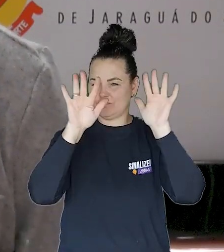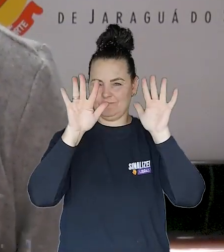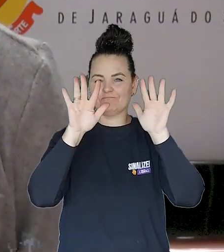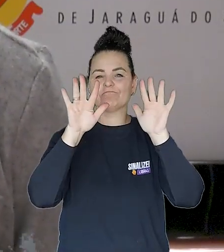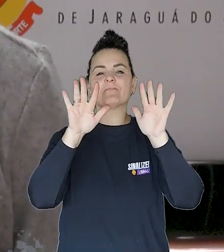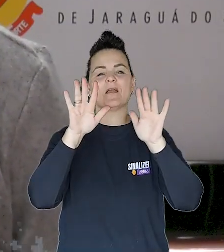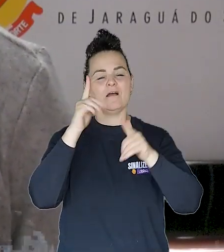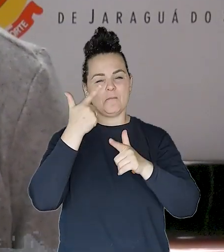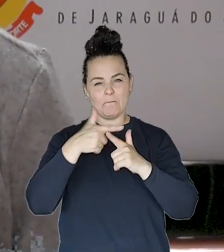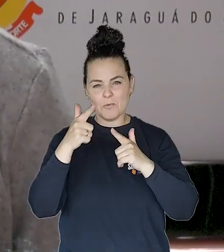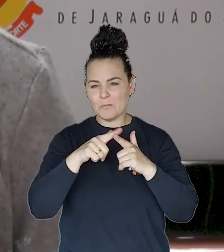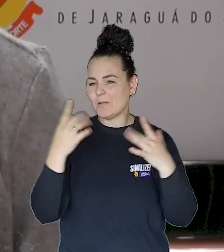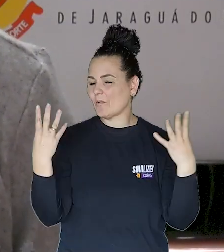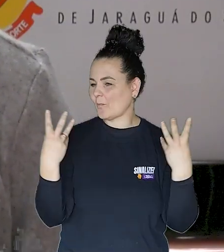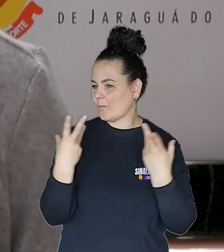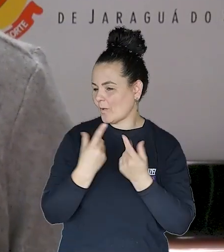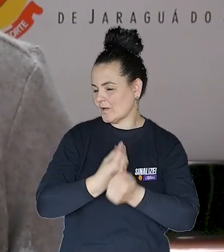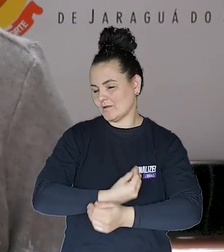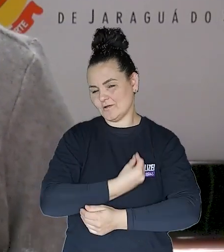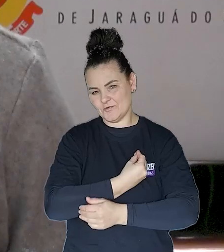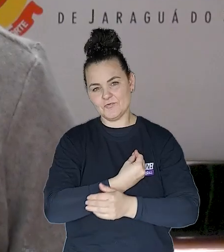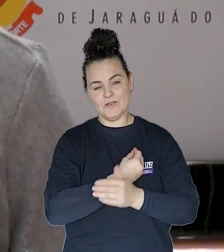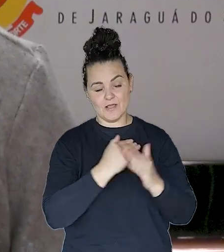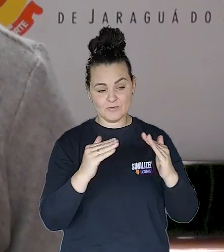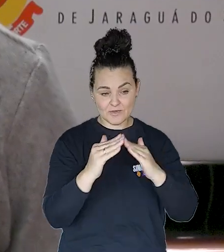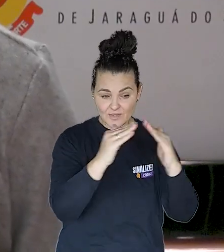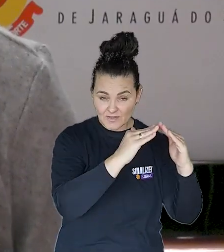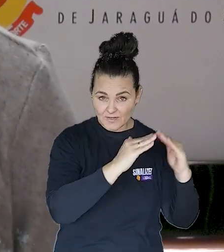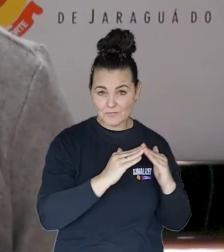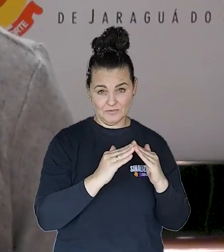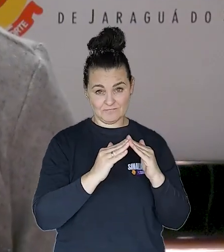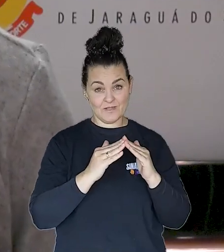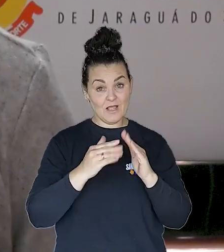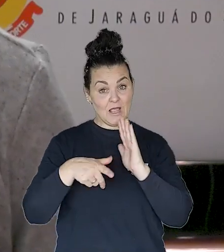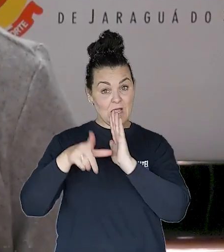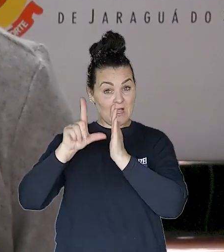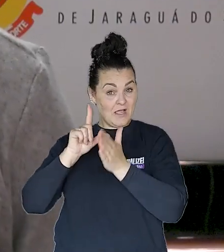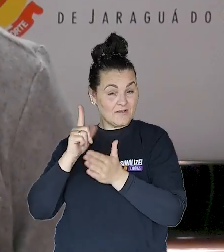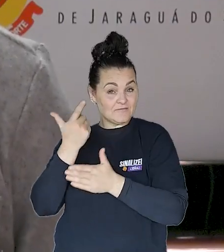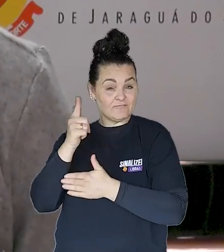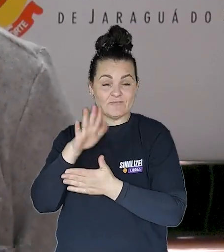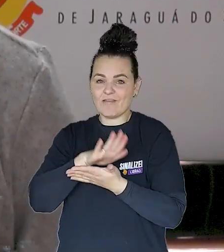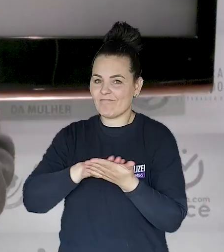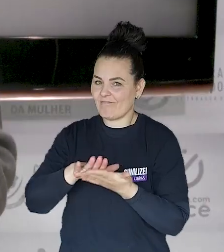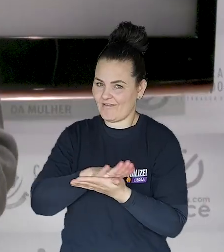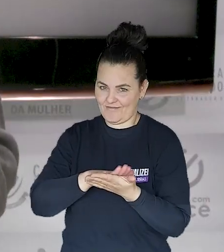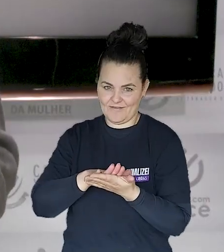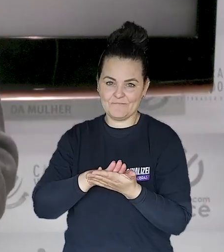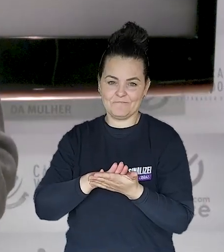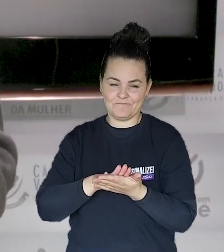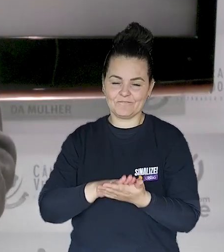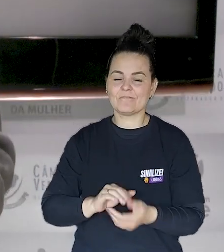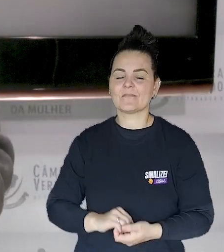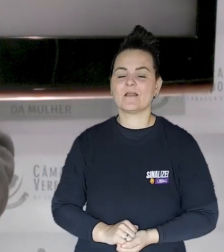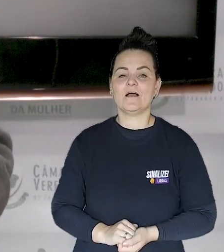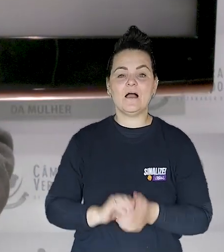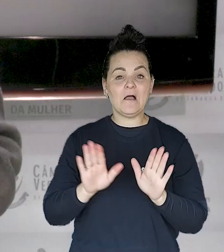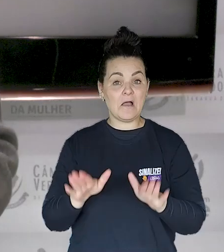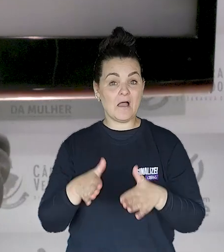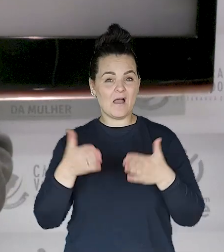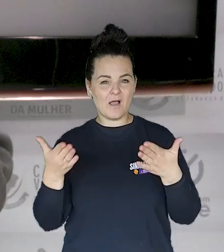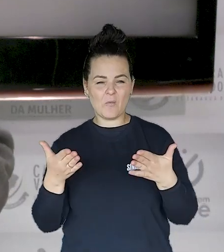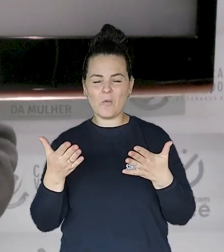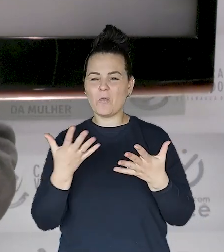diretamente a qualidade de vida dos residentes, que antes não enfrentavam esses problemas. Em resposta ao caos